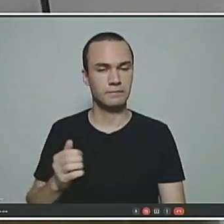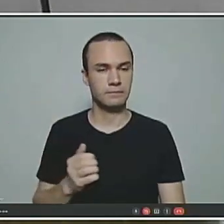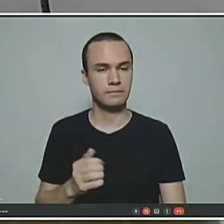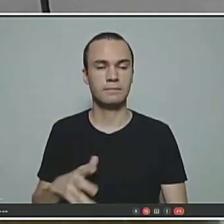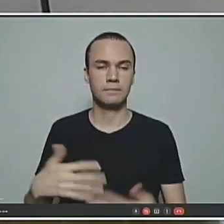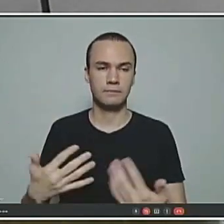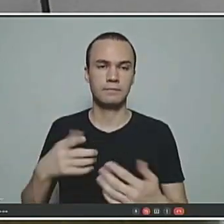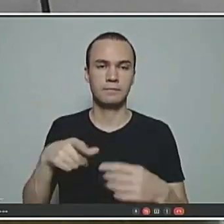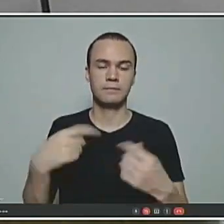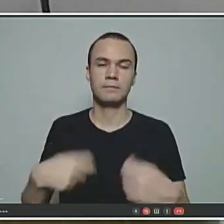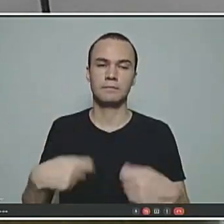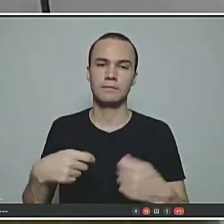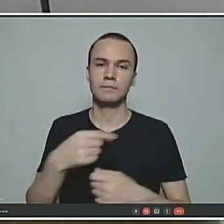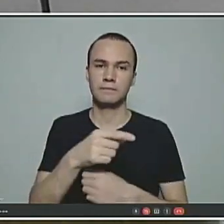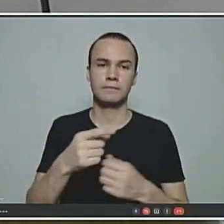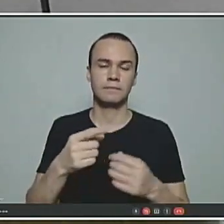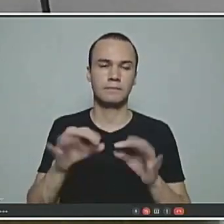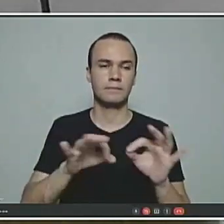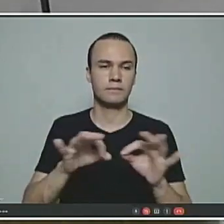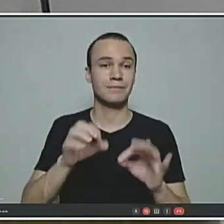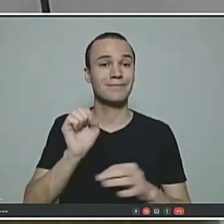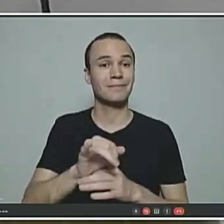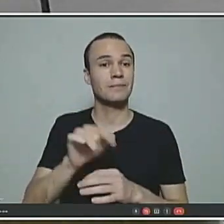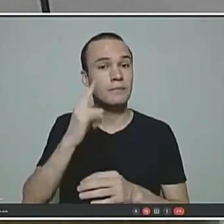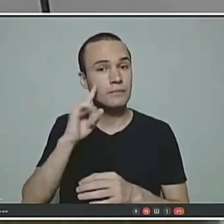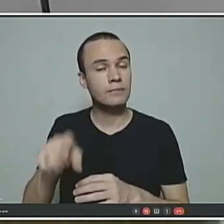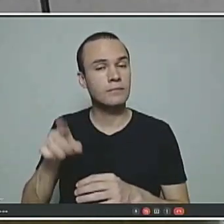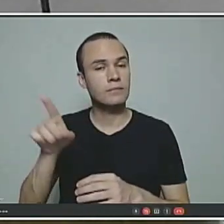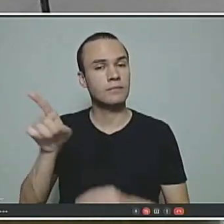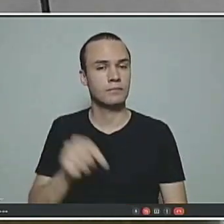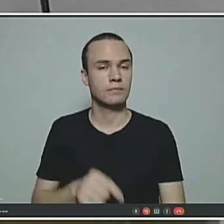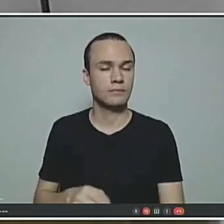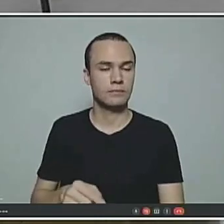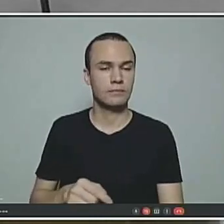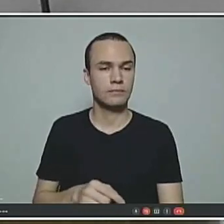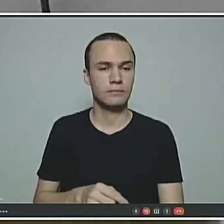correspondente é o tempo que faltava. Se falta 6 meses, vai ter que ficar 1 ano.